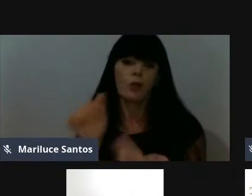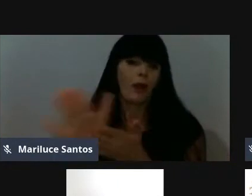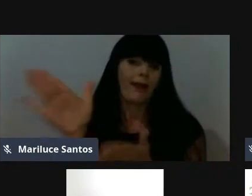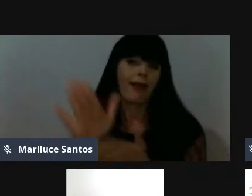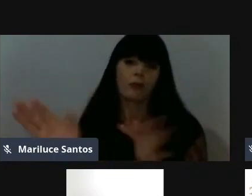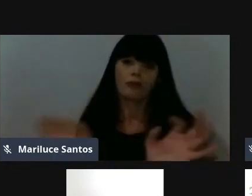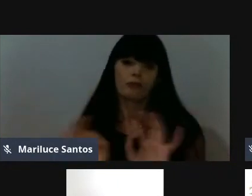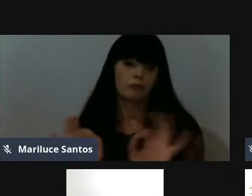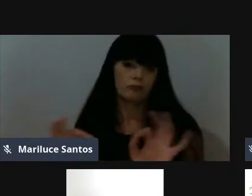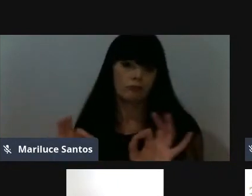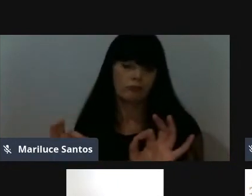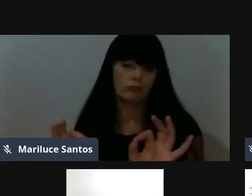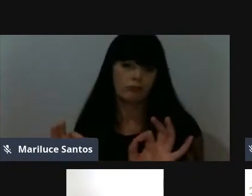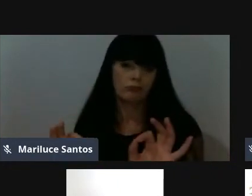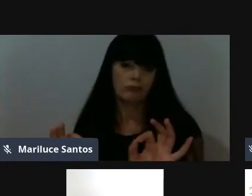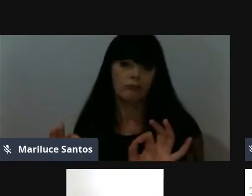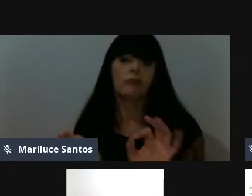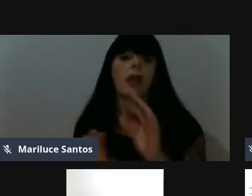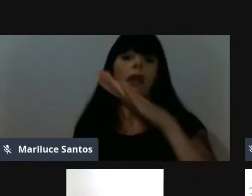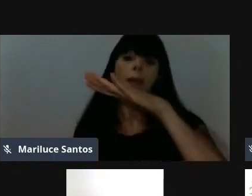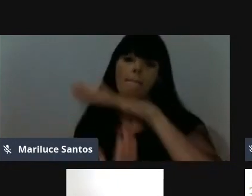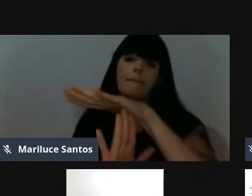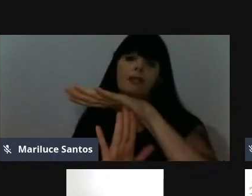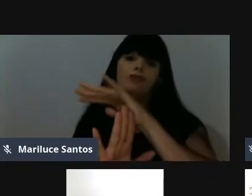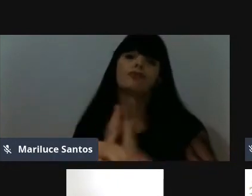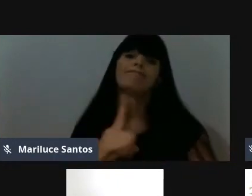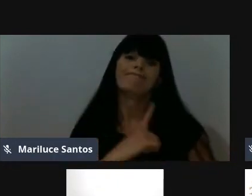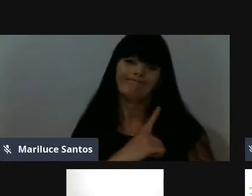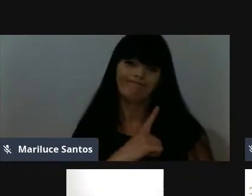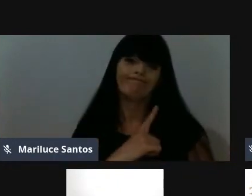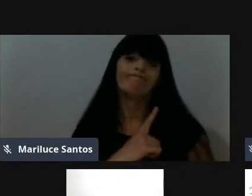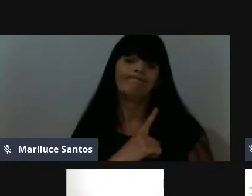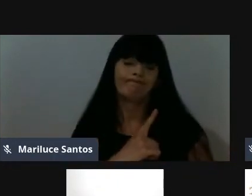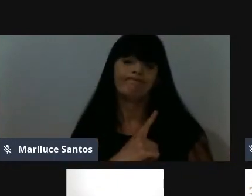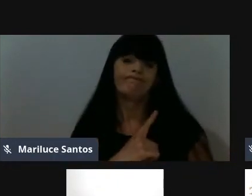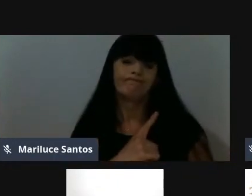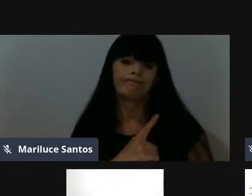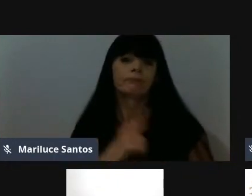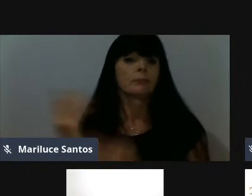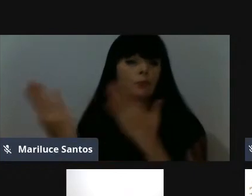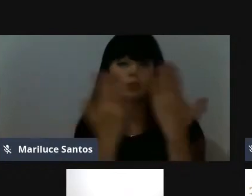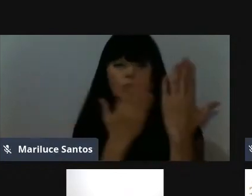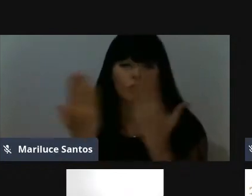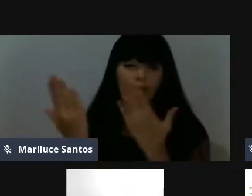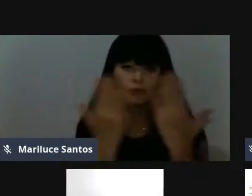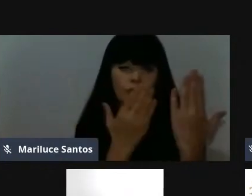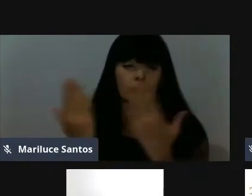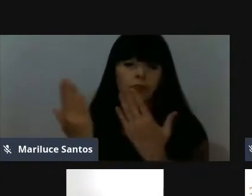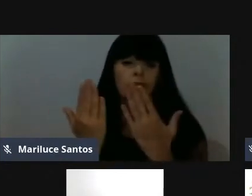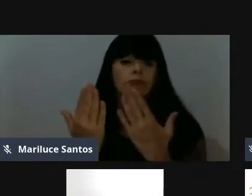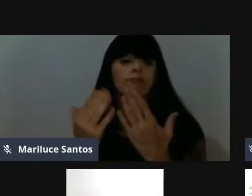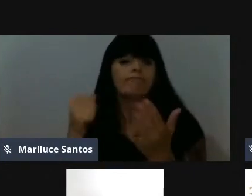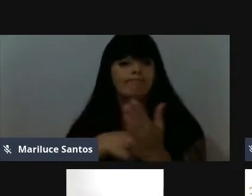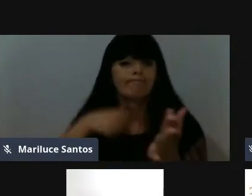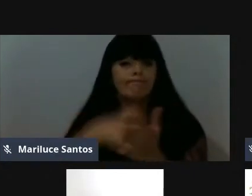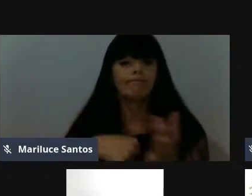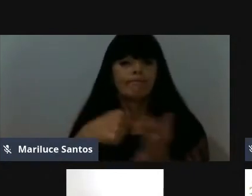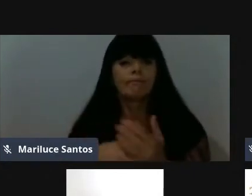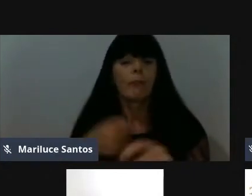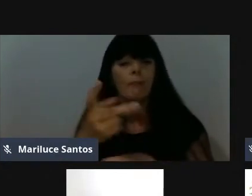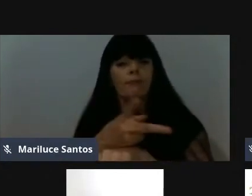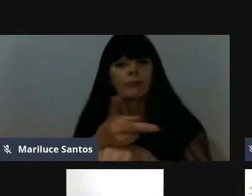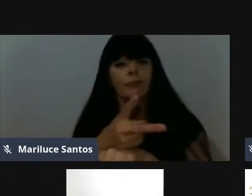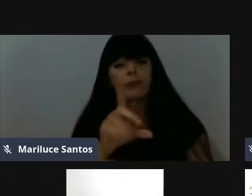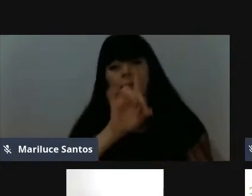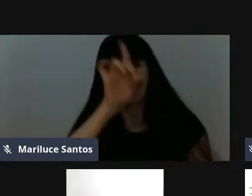vereador, ele fica um pouco limitado nisso, né, a gente tem que estudar muito, correr muito atrás, buscar ideias novas, buscar